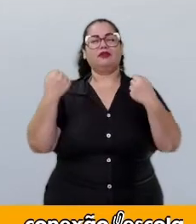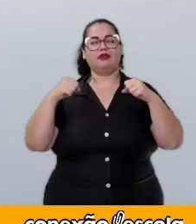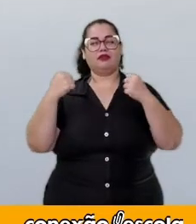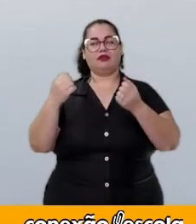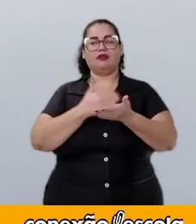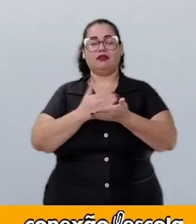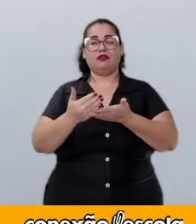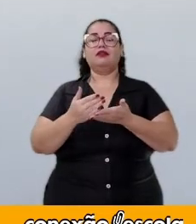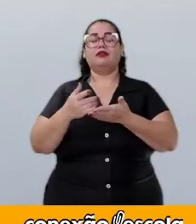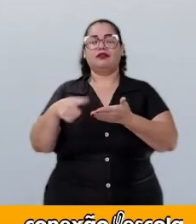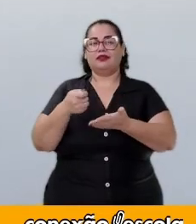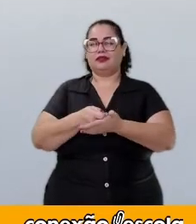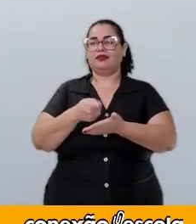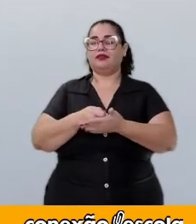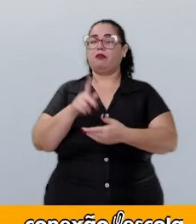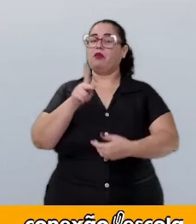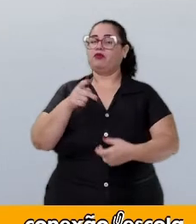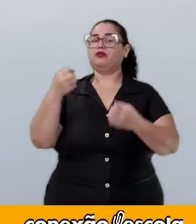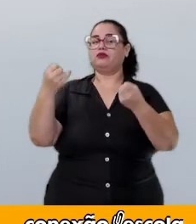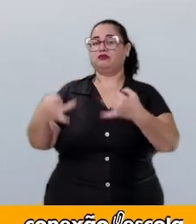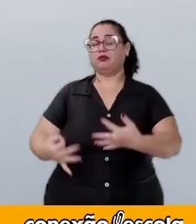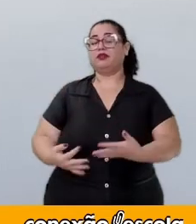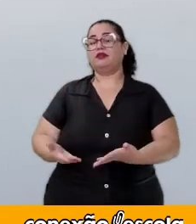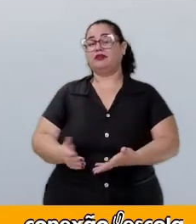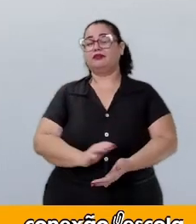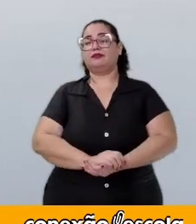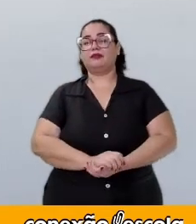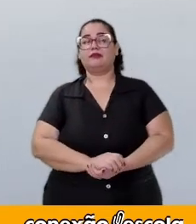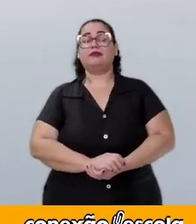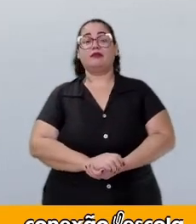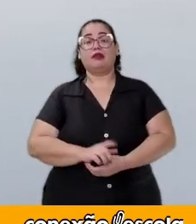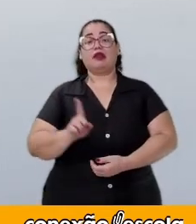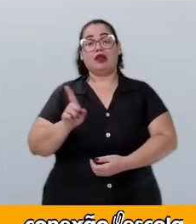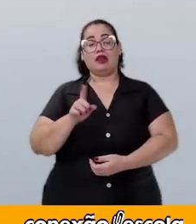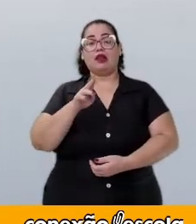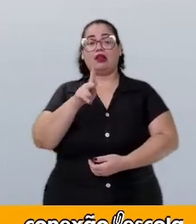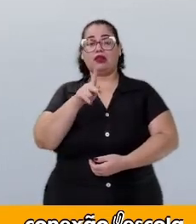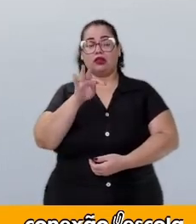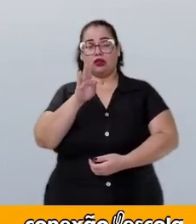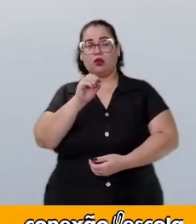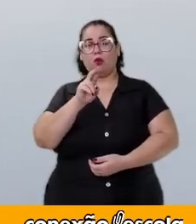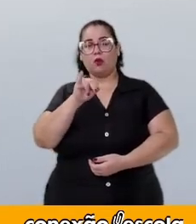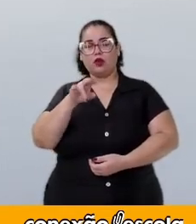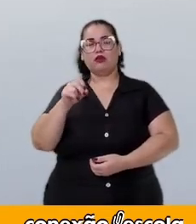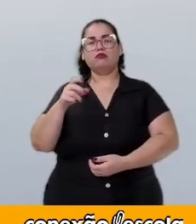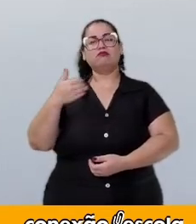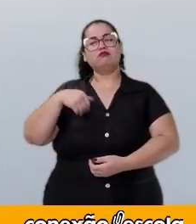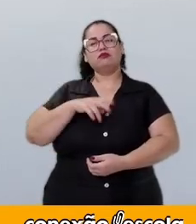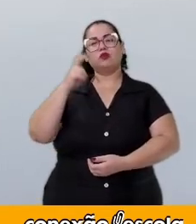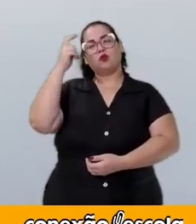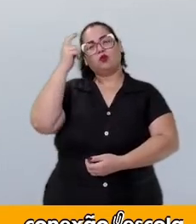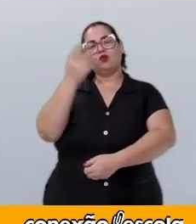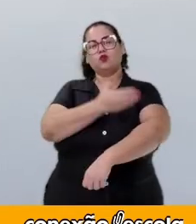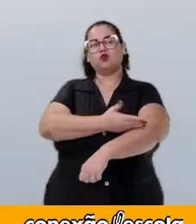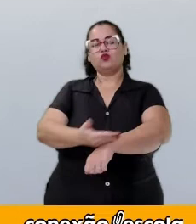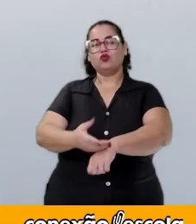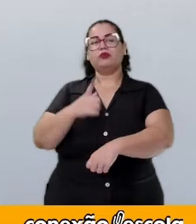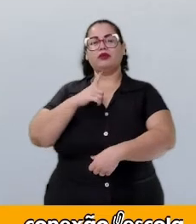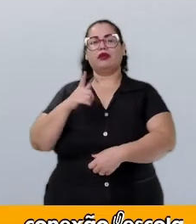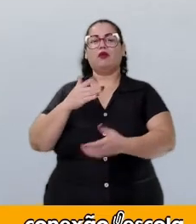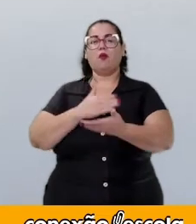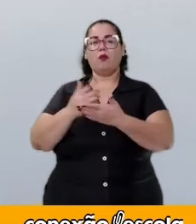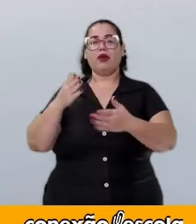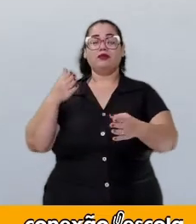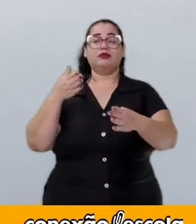atividades físicas, avalia o professor. Segundo o Tourinho Filho, em nossa cultura, espera-se que, ao